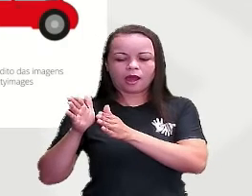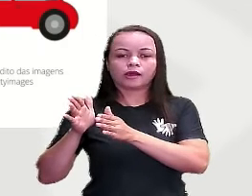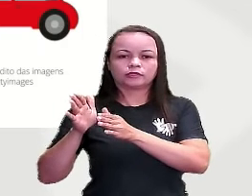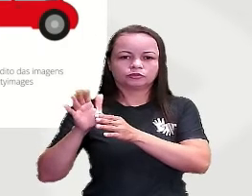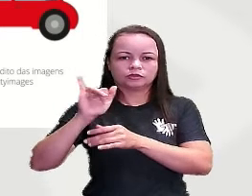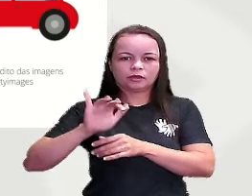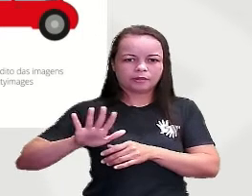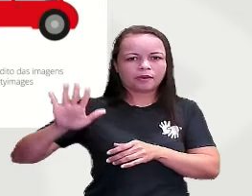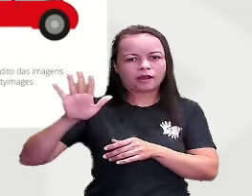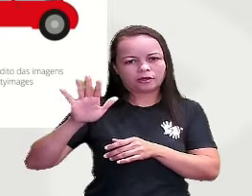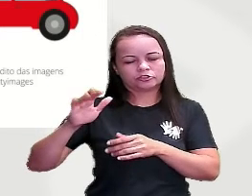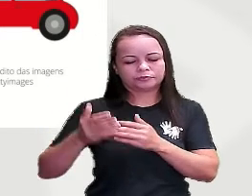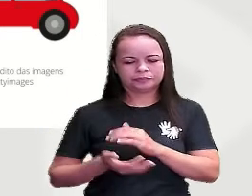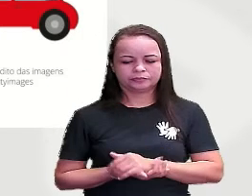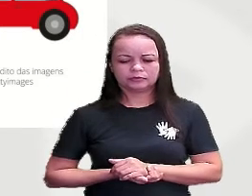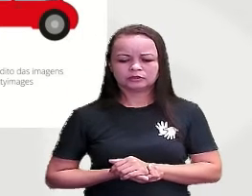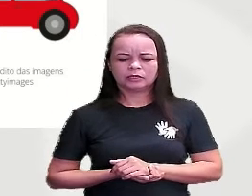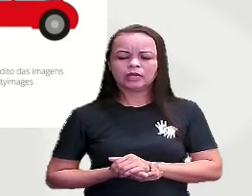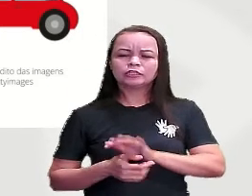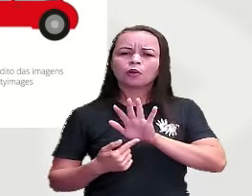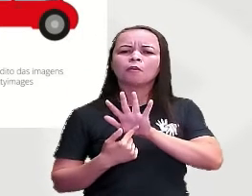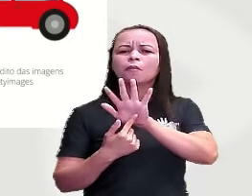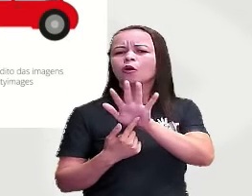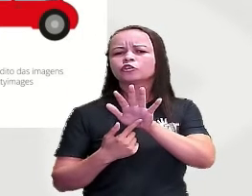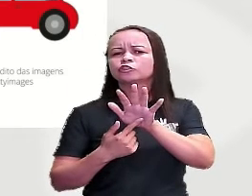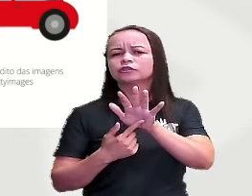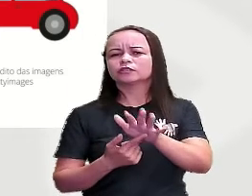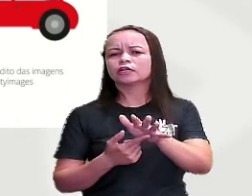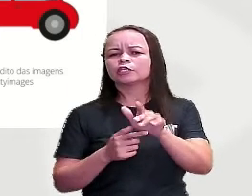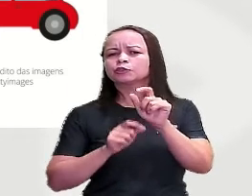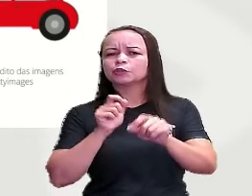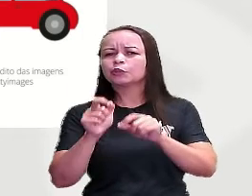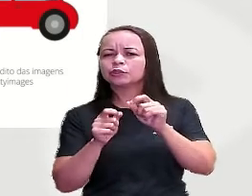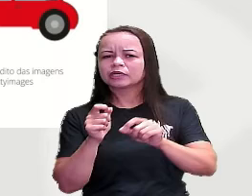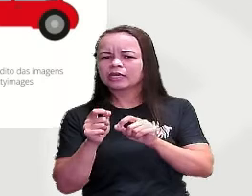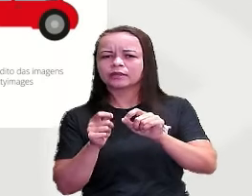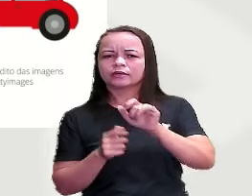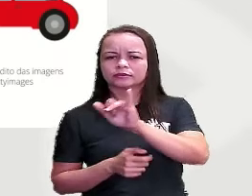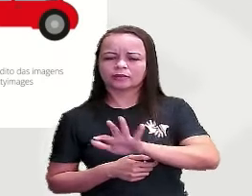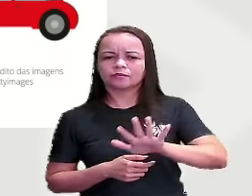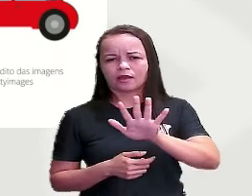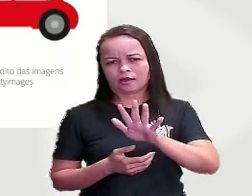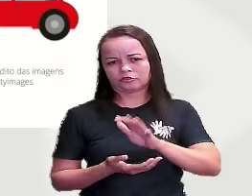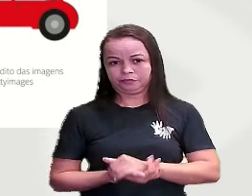imagens estão representando? Elas representam o quê?